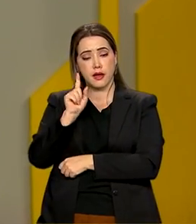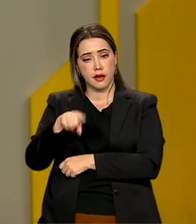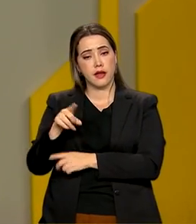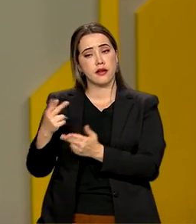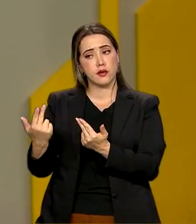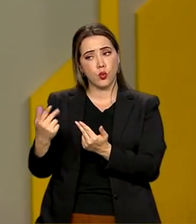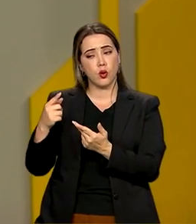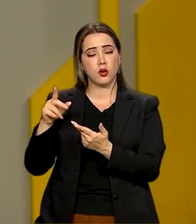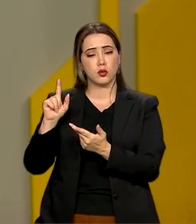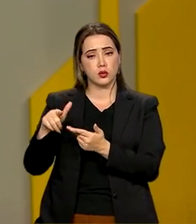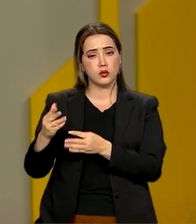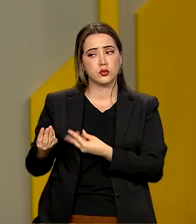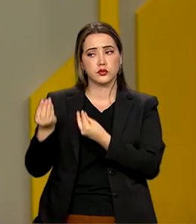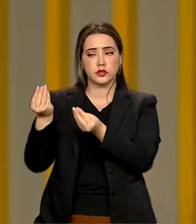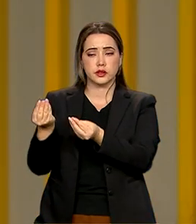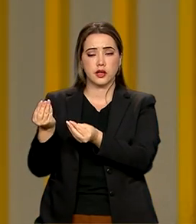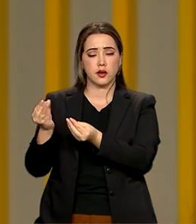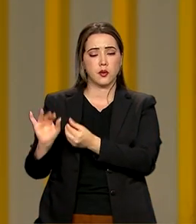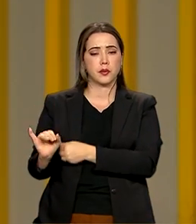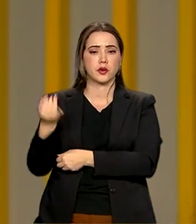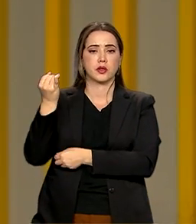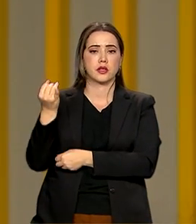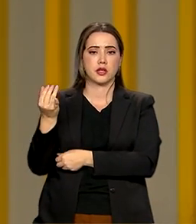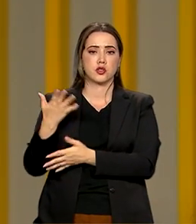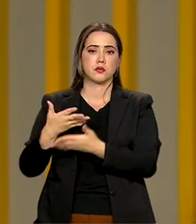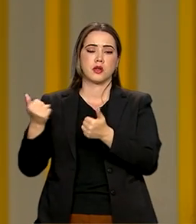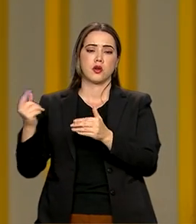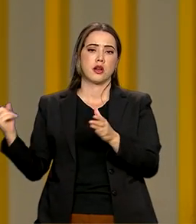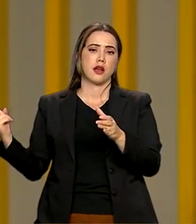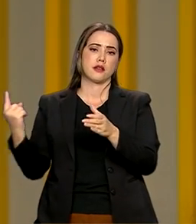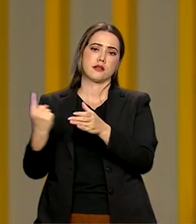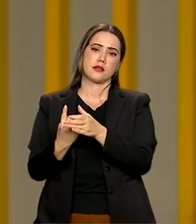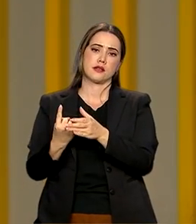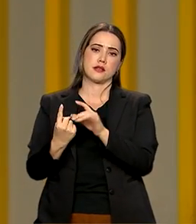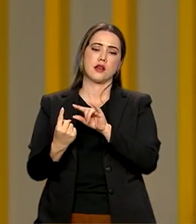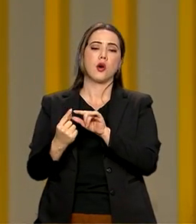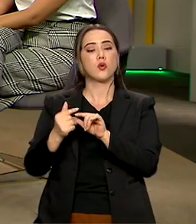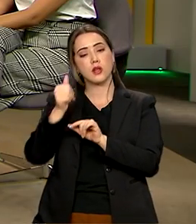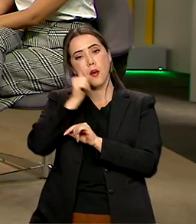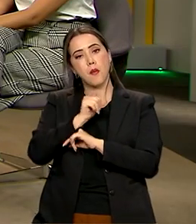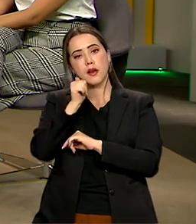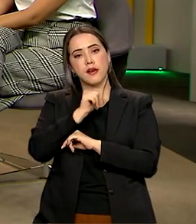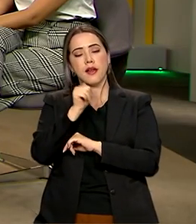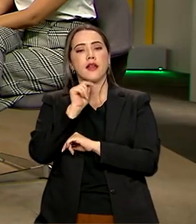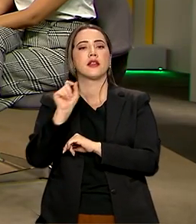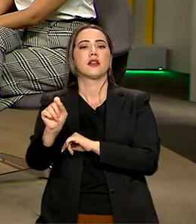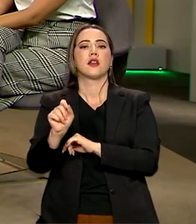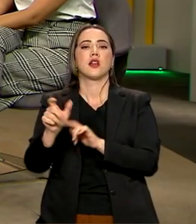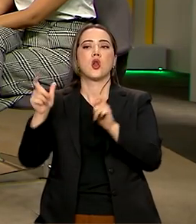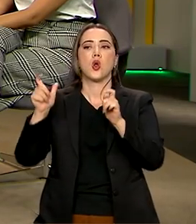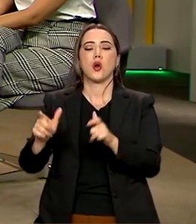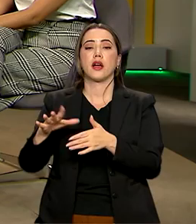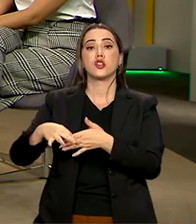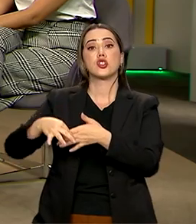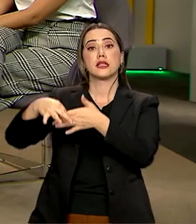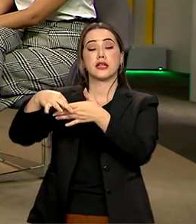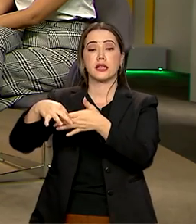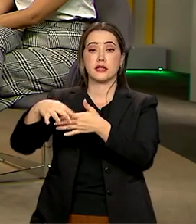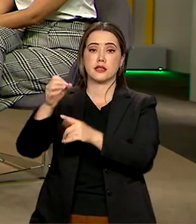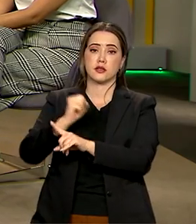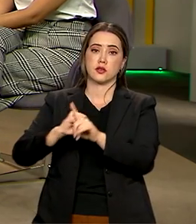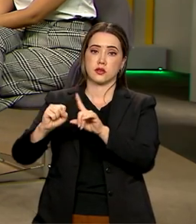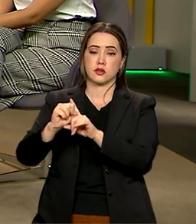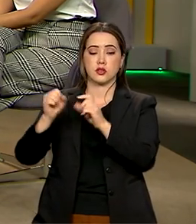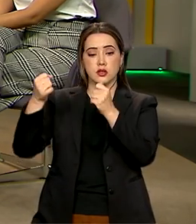dar oportunidade de melhorar a inserção da mulher em posições de liderança na sociedade, não é? Isso. Embora você já tenha